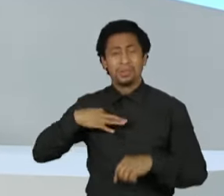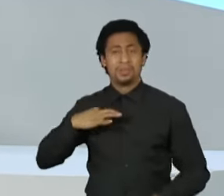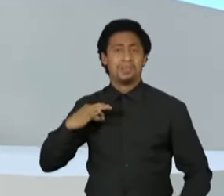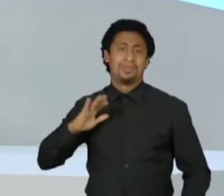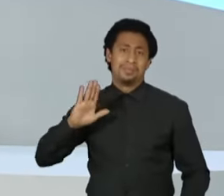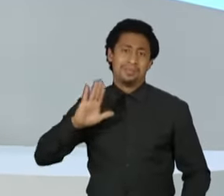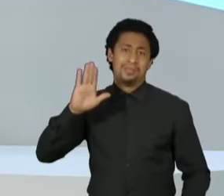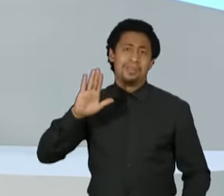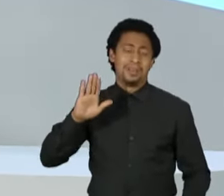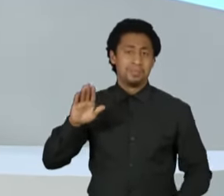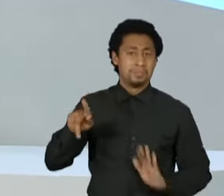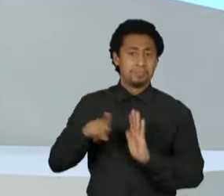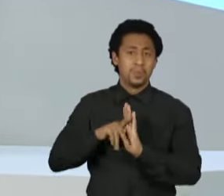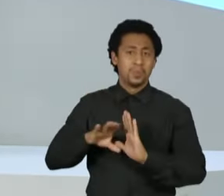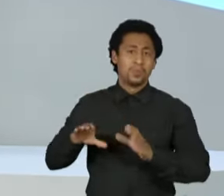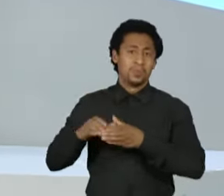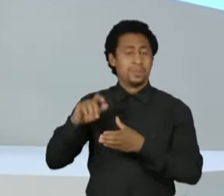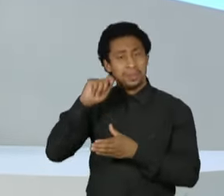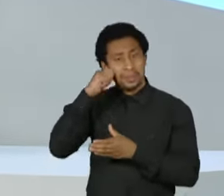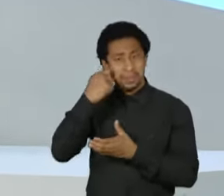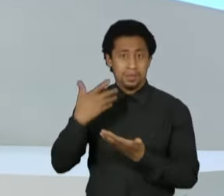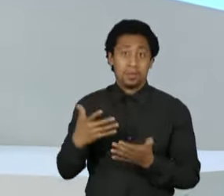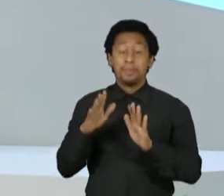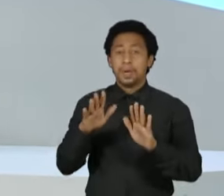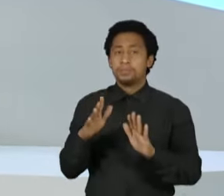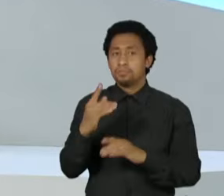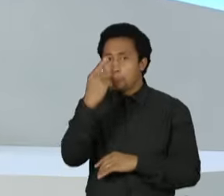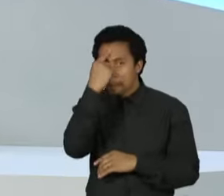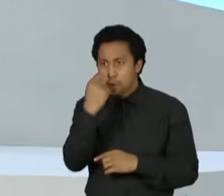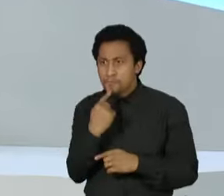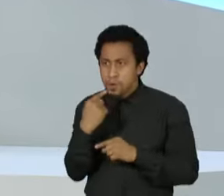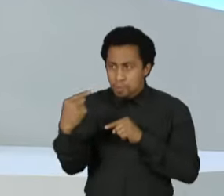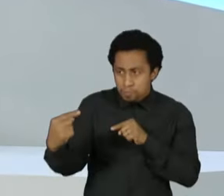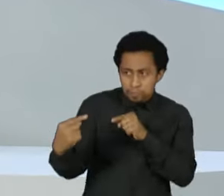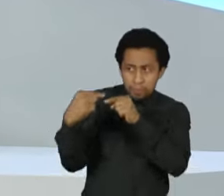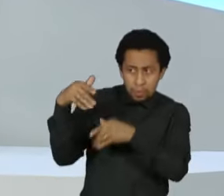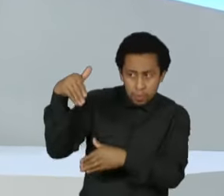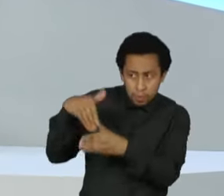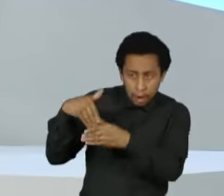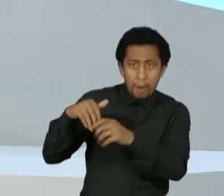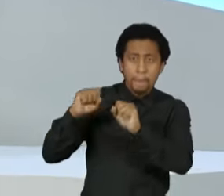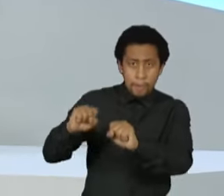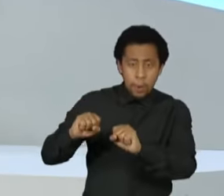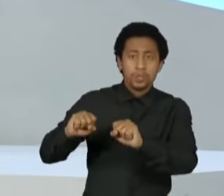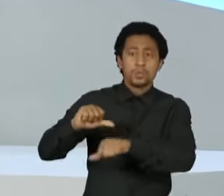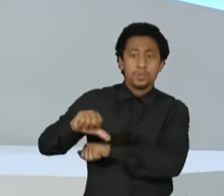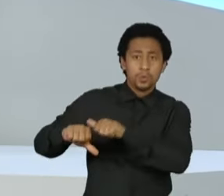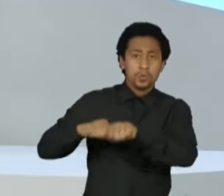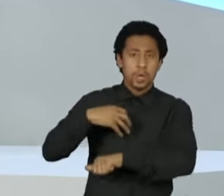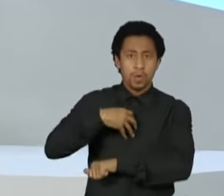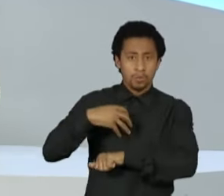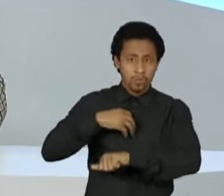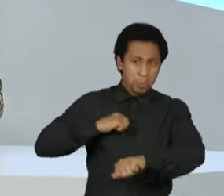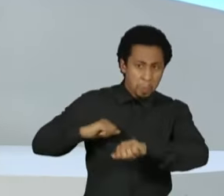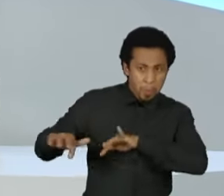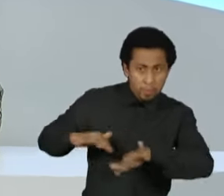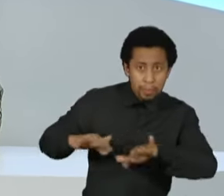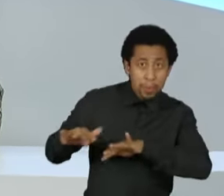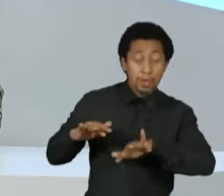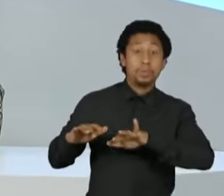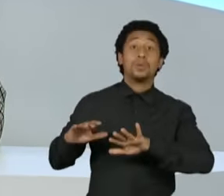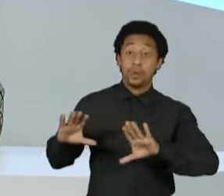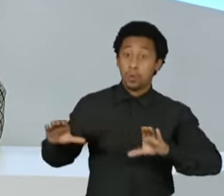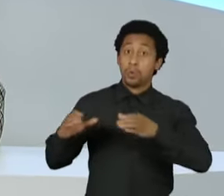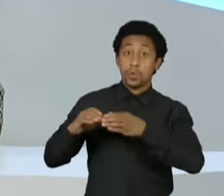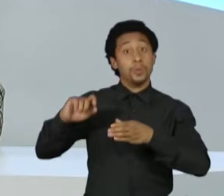E como a política tradicional, dominada pelos mesmos perfis, pode oferecer algo de diferente para os movimentos tão concretos quanto o movimento negro vem sendo cada